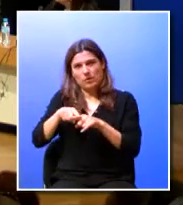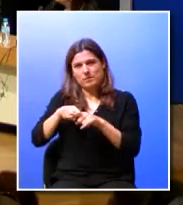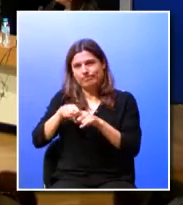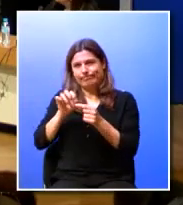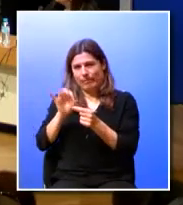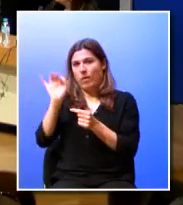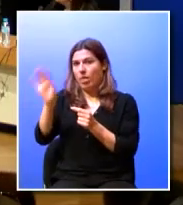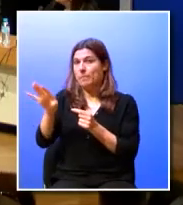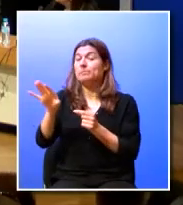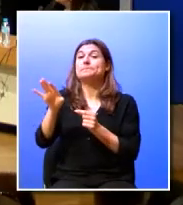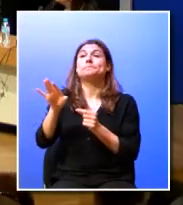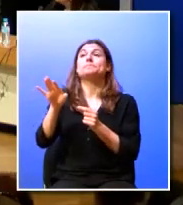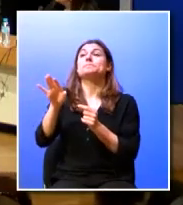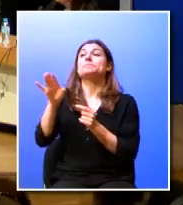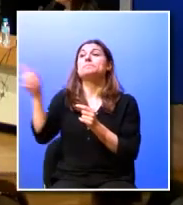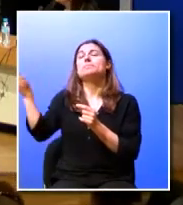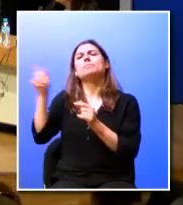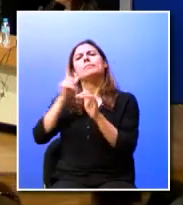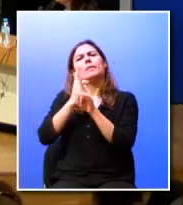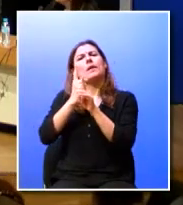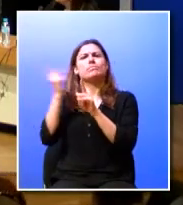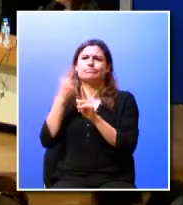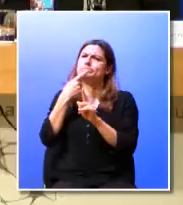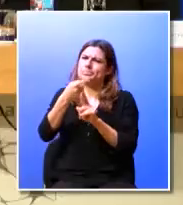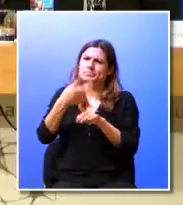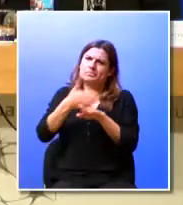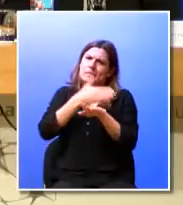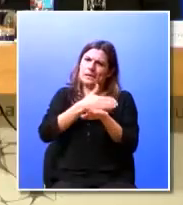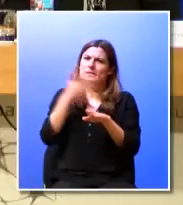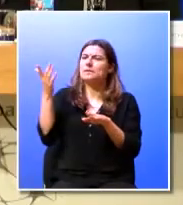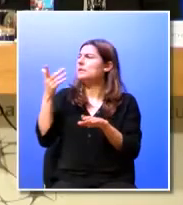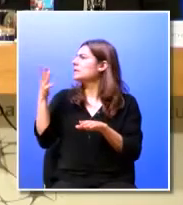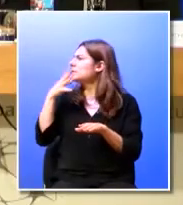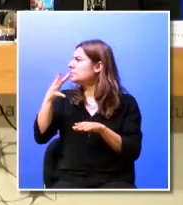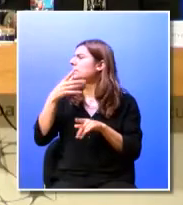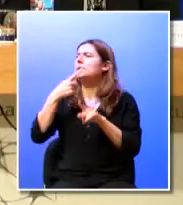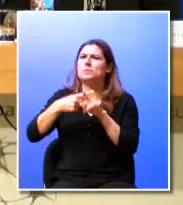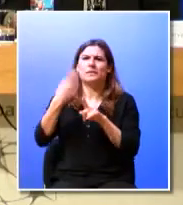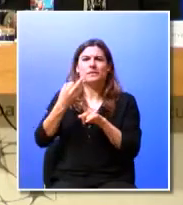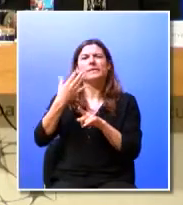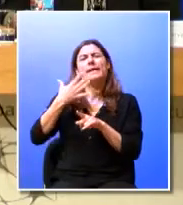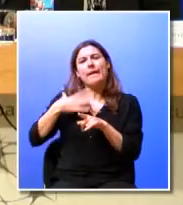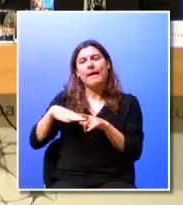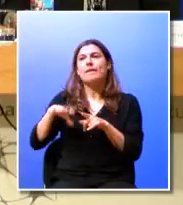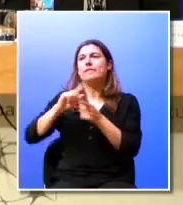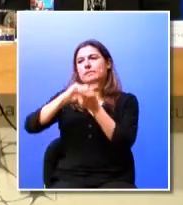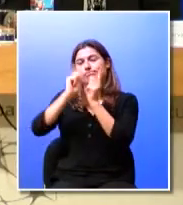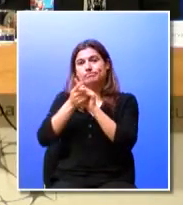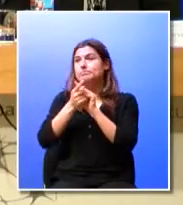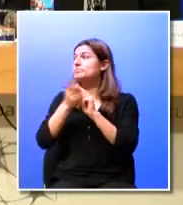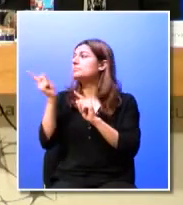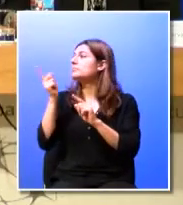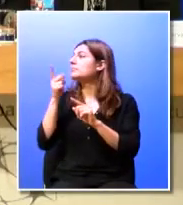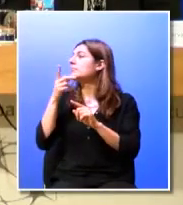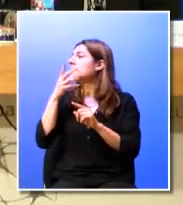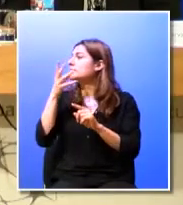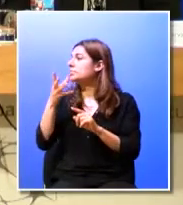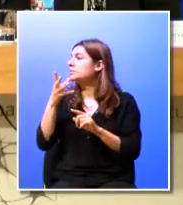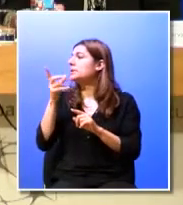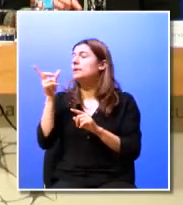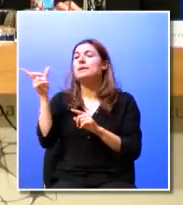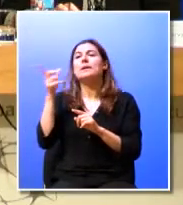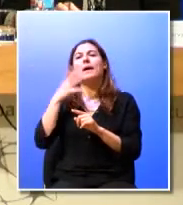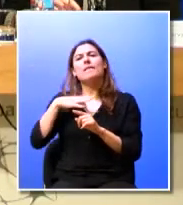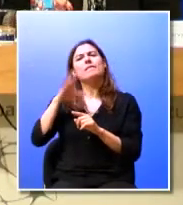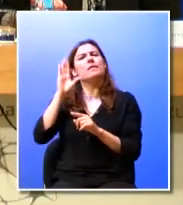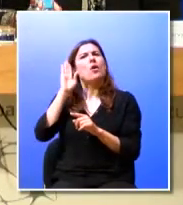o aspecto tenha sido mencionado por vocês pela positiva mas eu gostava agora de inverter a abordagem e ouvir a